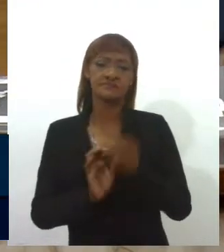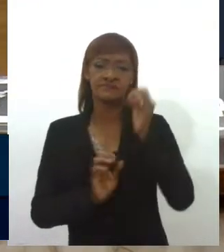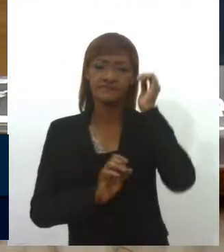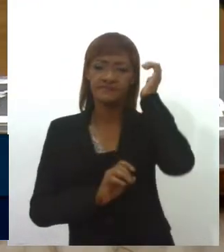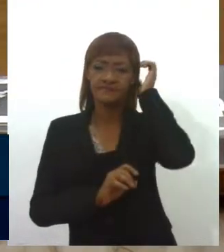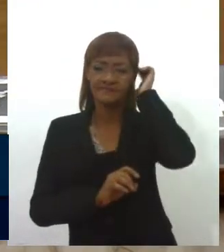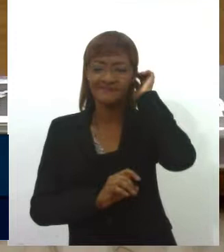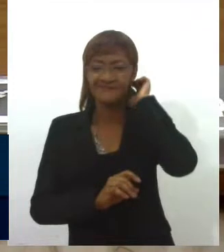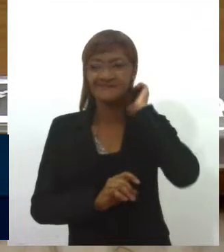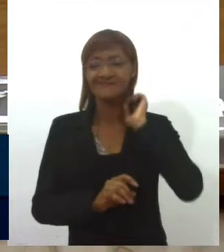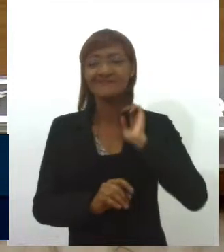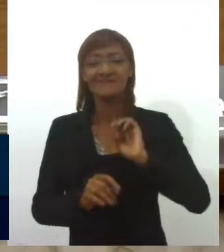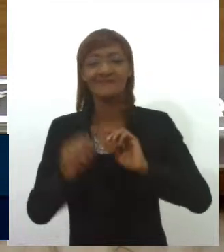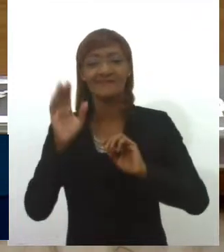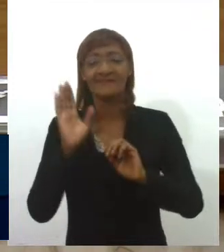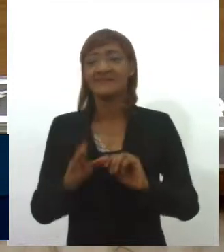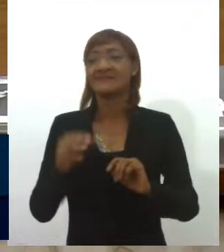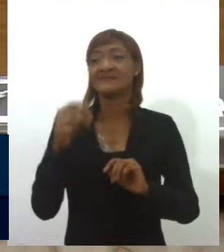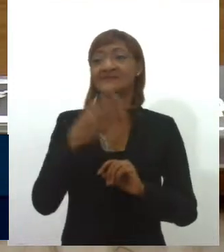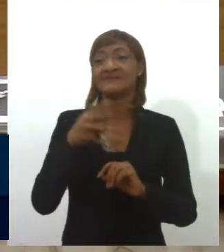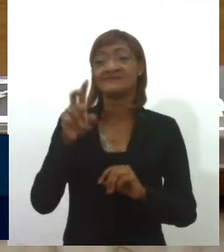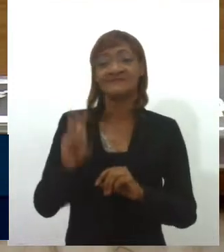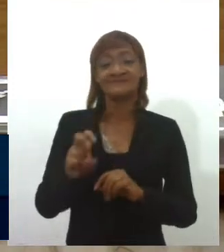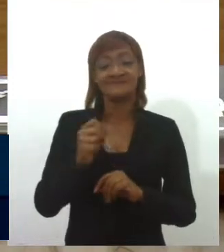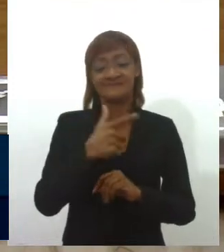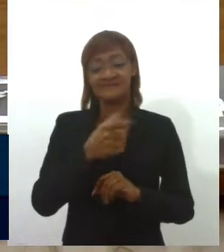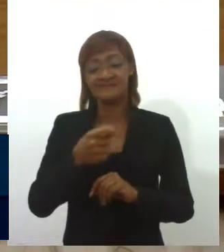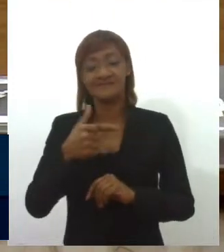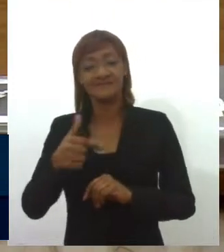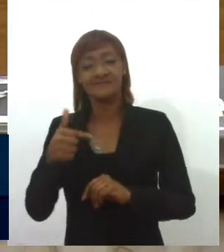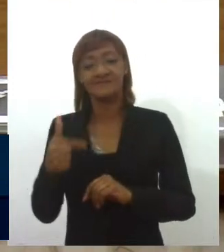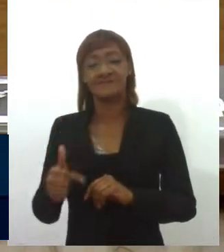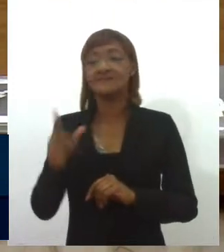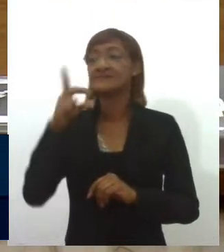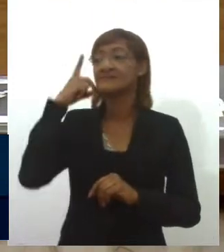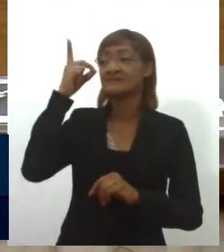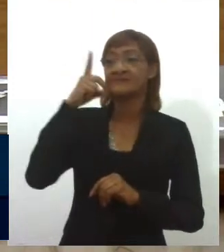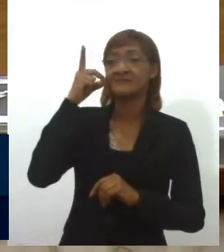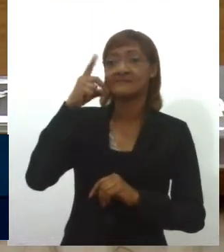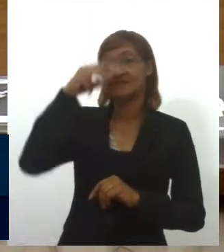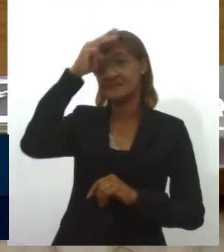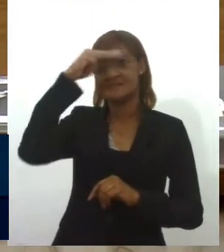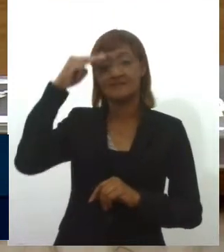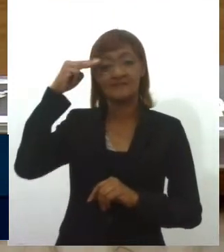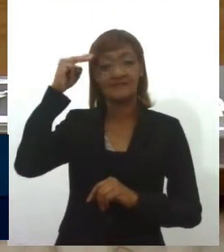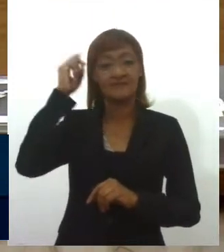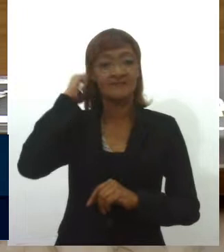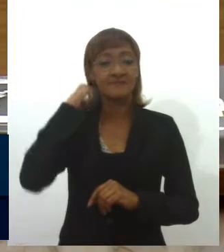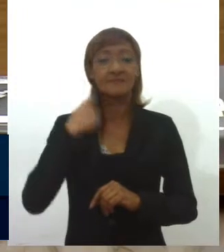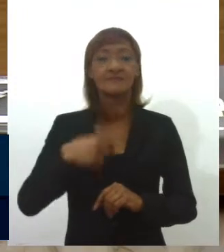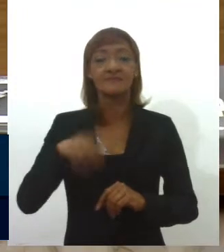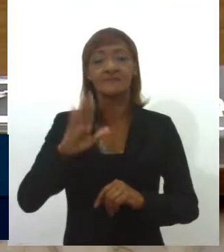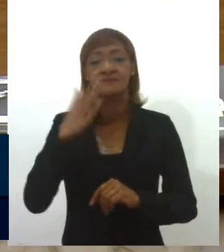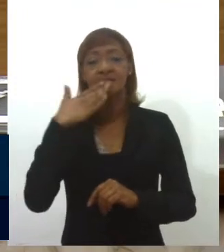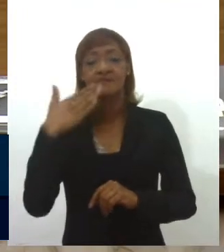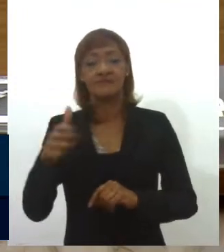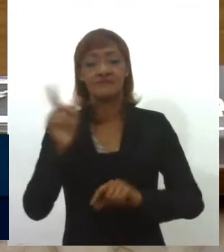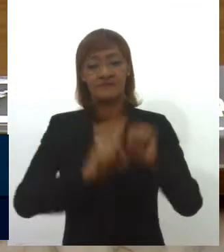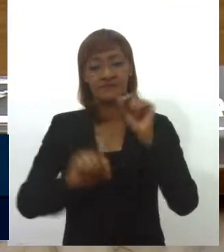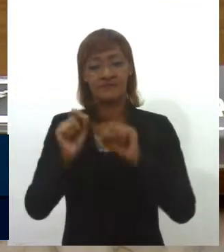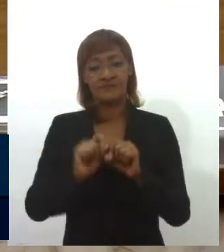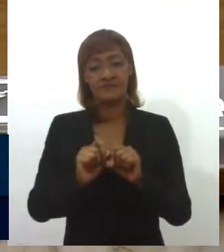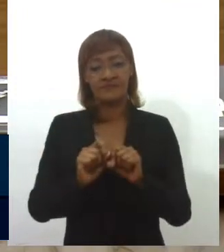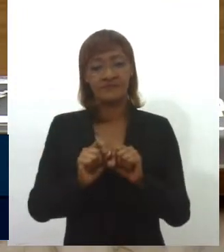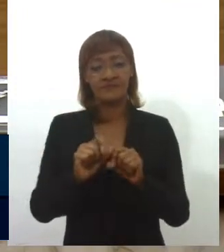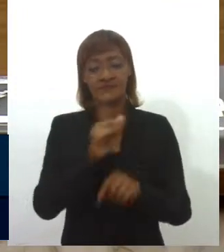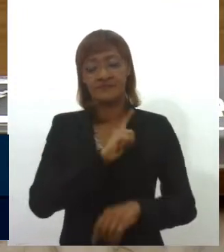Indicação número 35-2022, de autoria da deputada Maria Mendonça. Solicita ao excelentíssimo